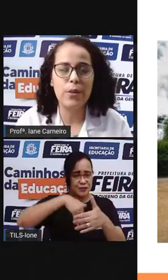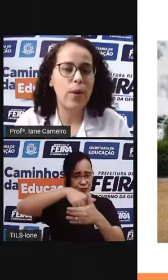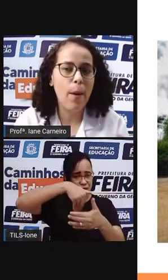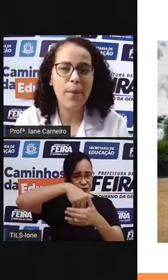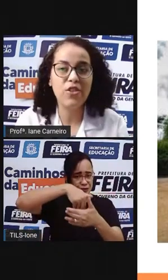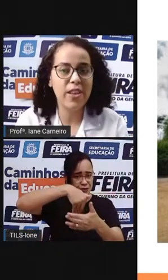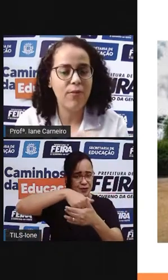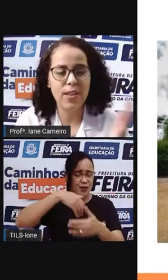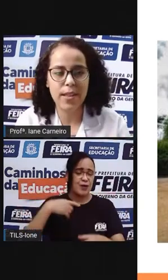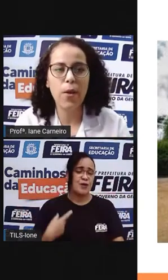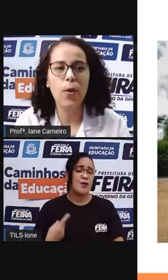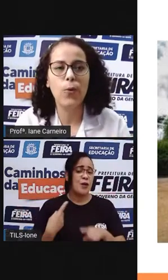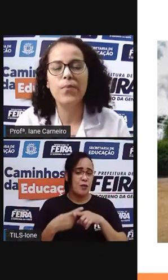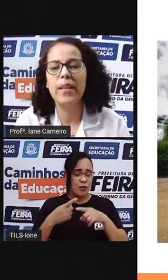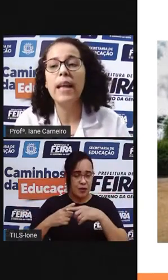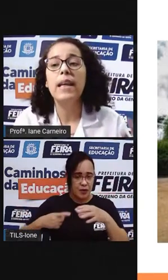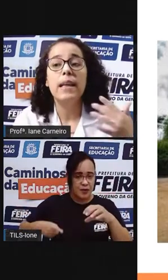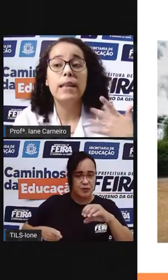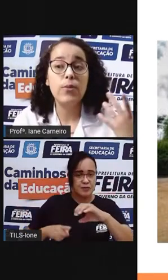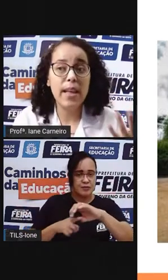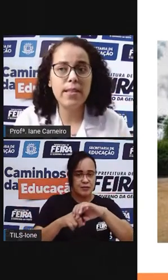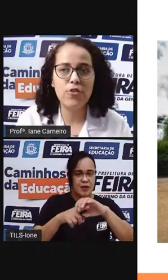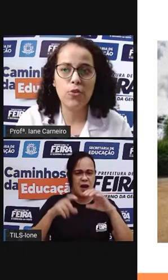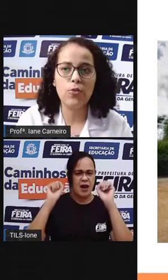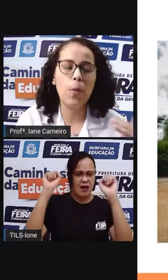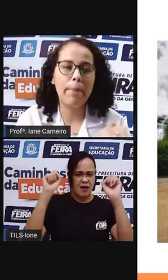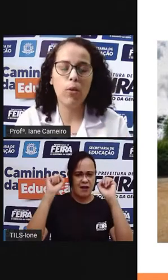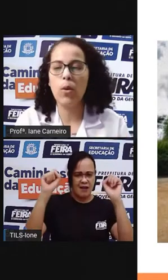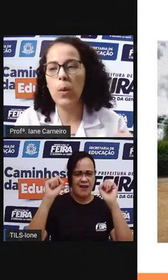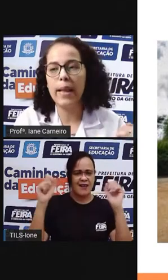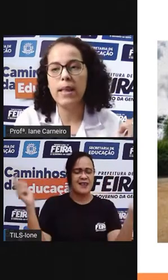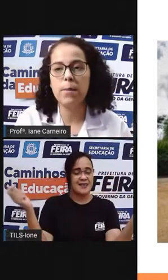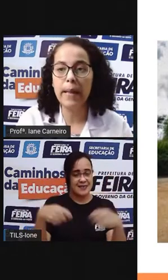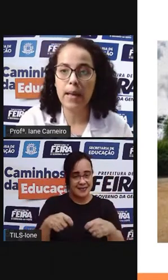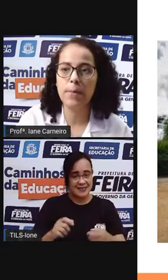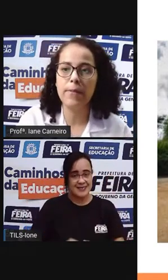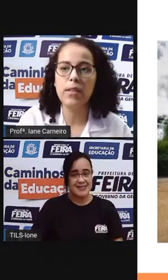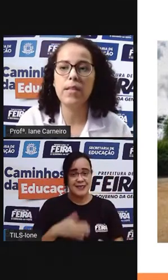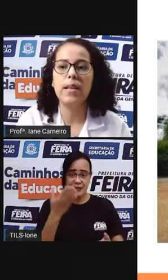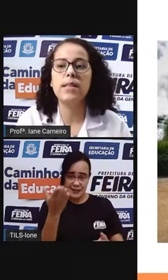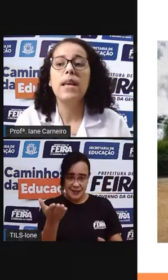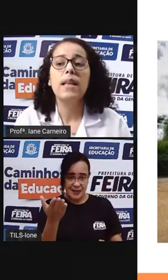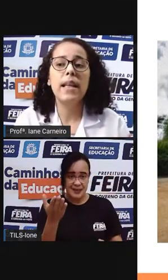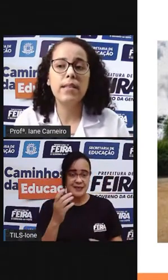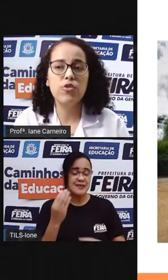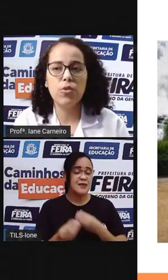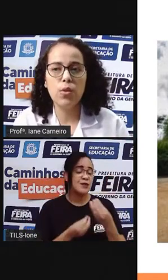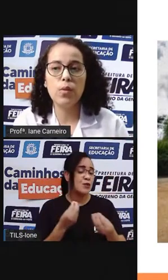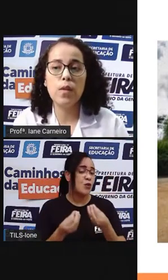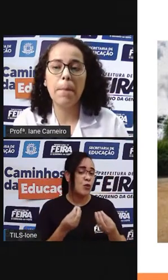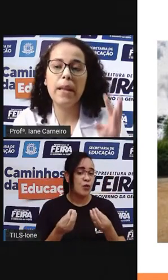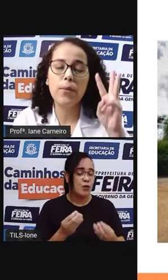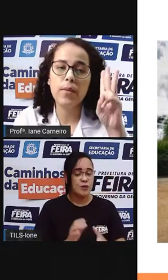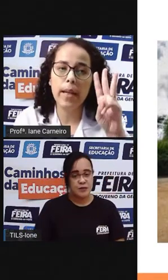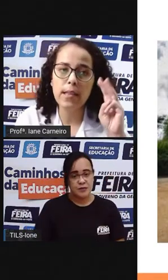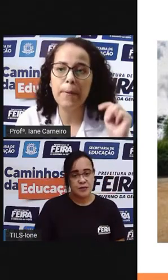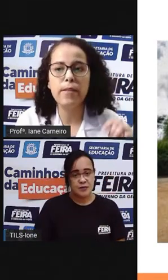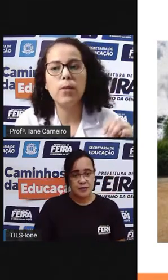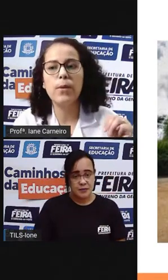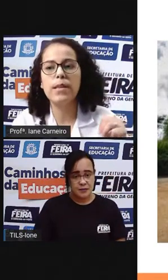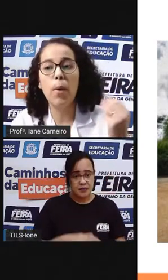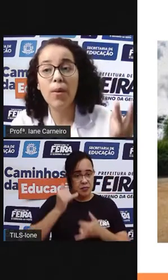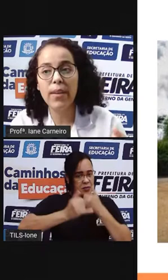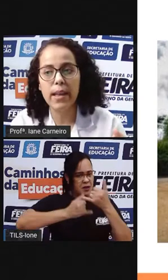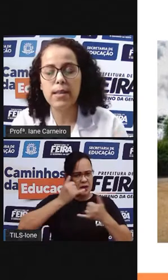golzinho realmente é fazer gol, né? Então nesse jogo, como a própria colocou aqui, explicando pra vocês. Nesse jogo, só brincam três